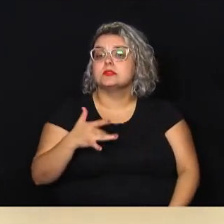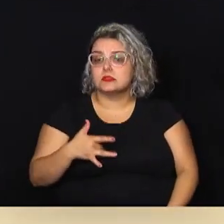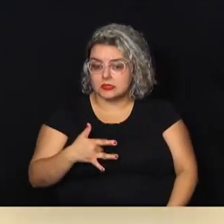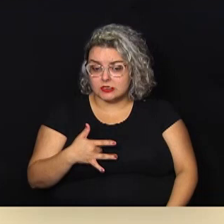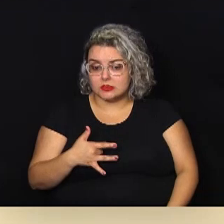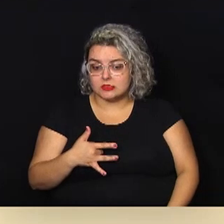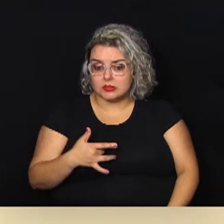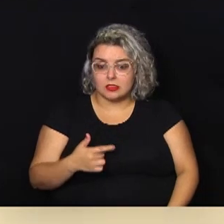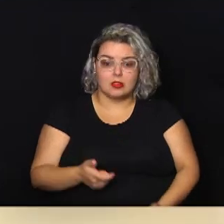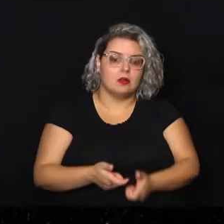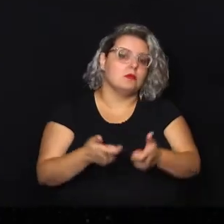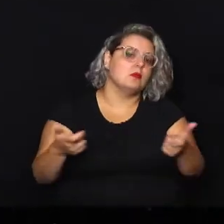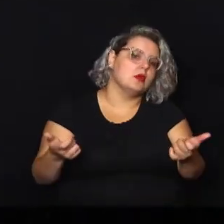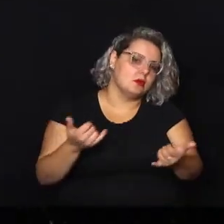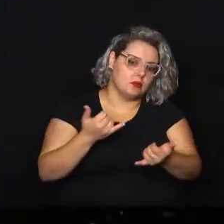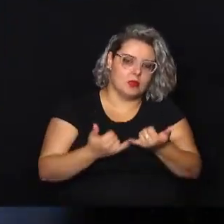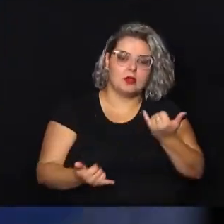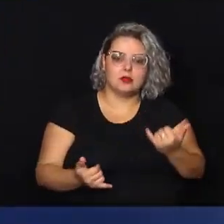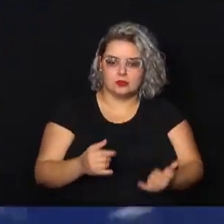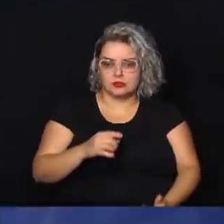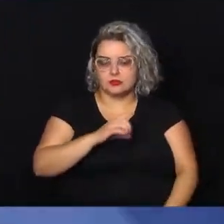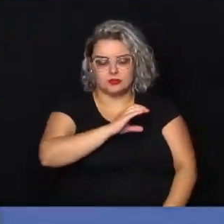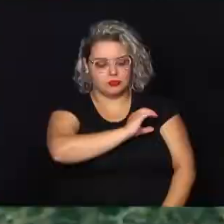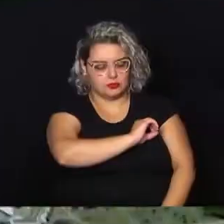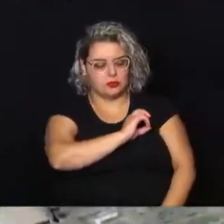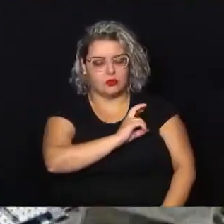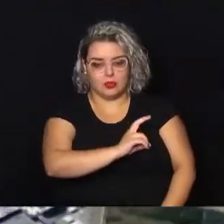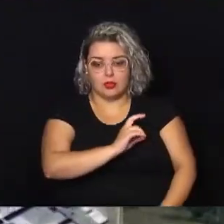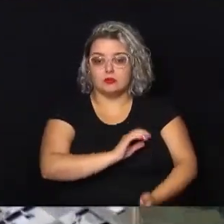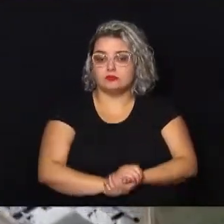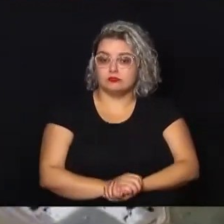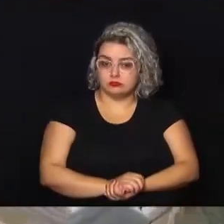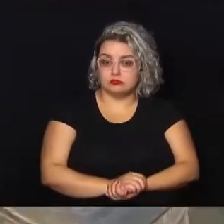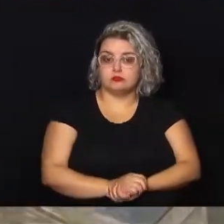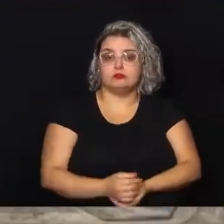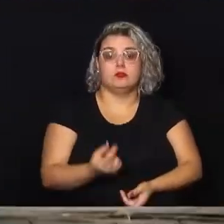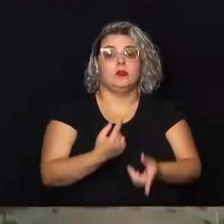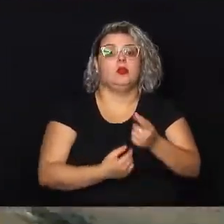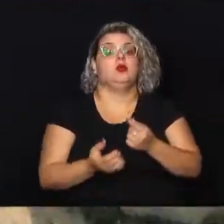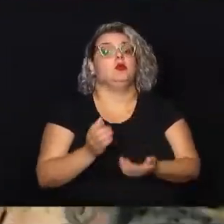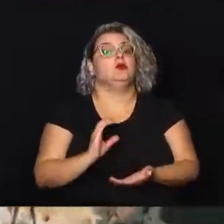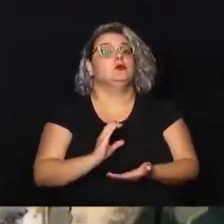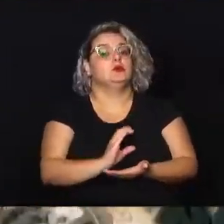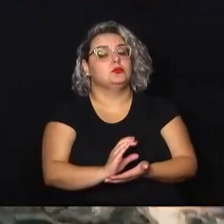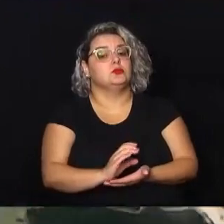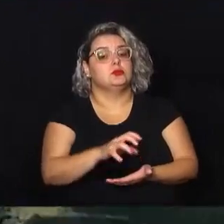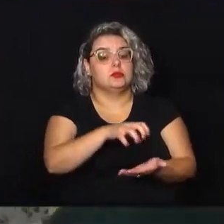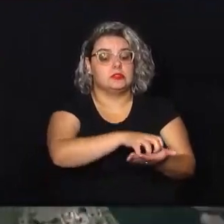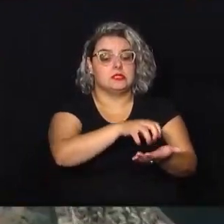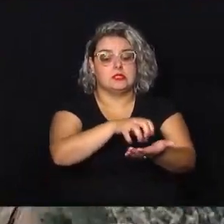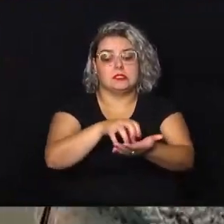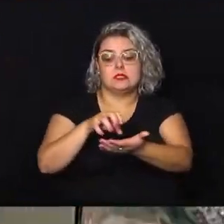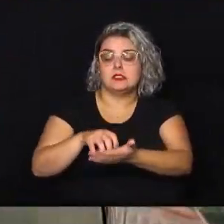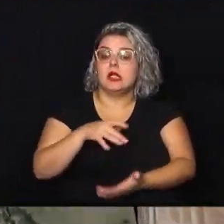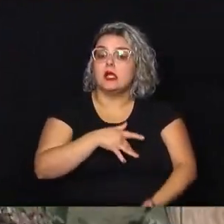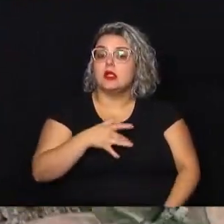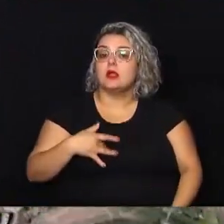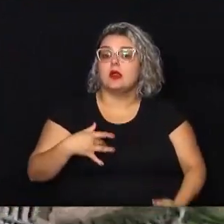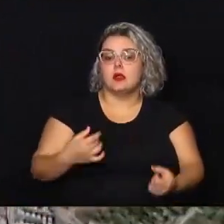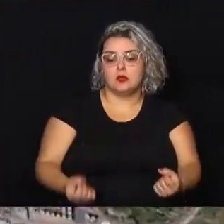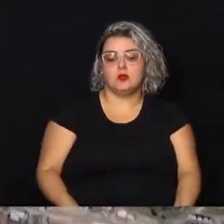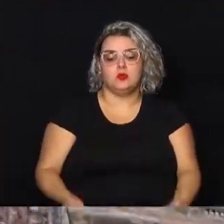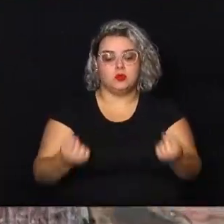destinou a maior parte para o Distrito do Ouro Verde, com investimentos em centros de saúde, academia